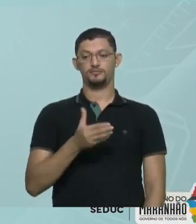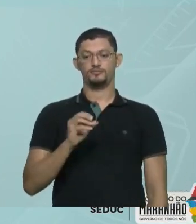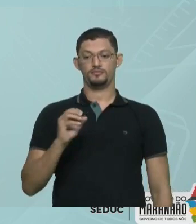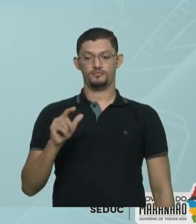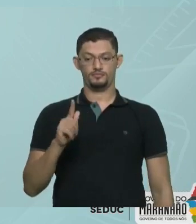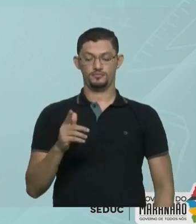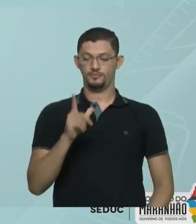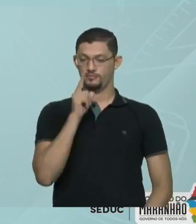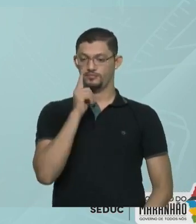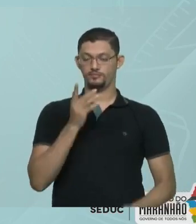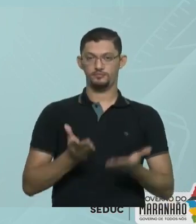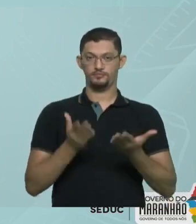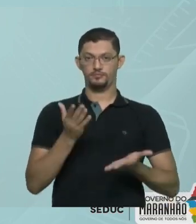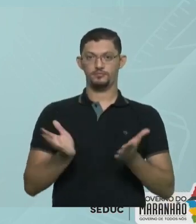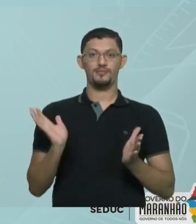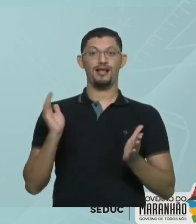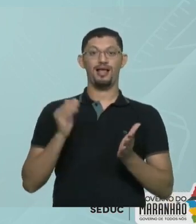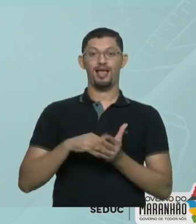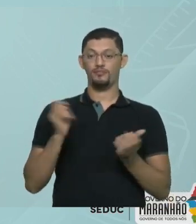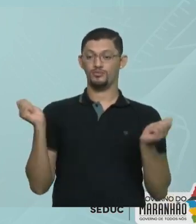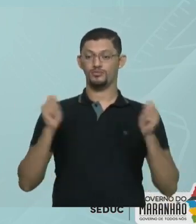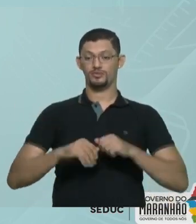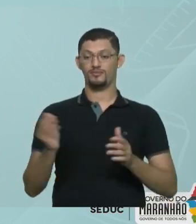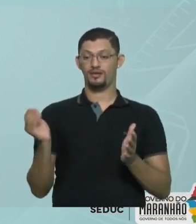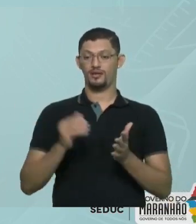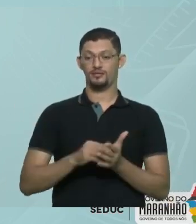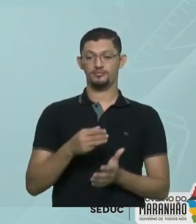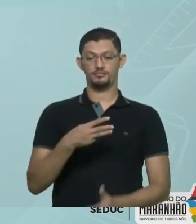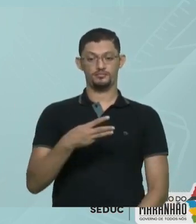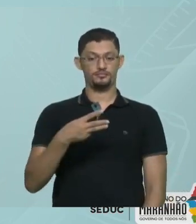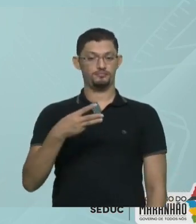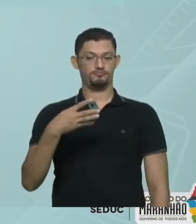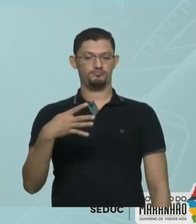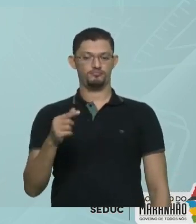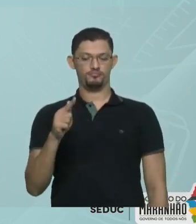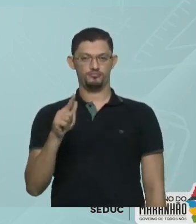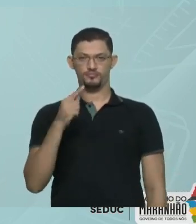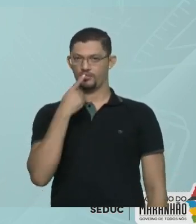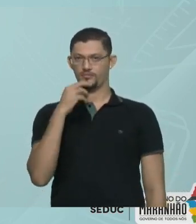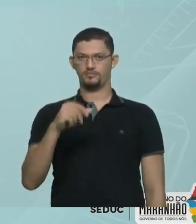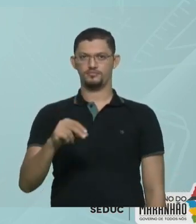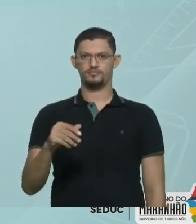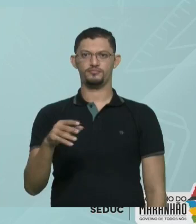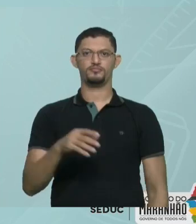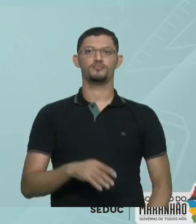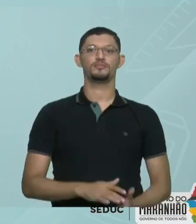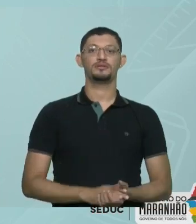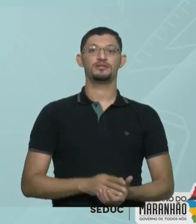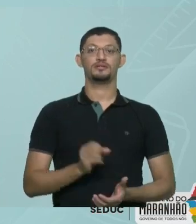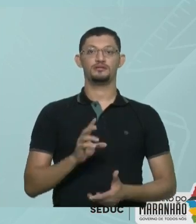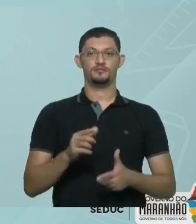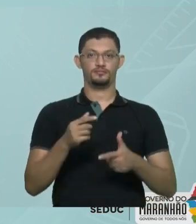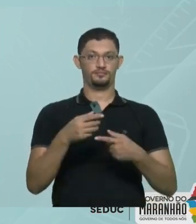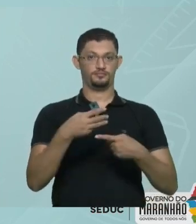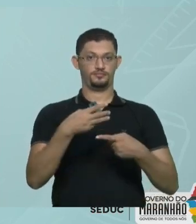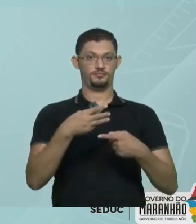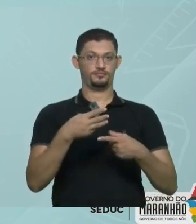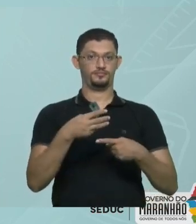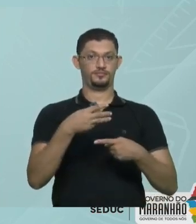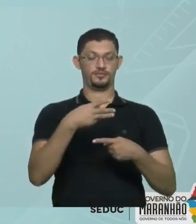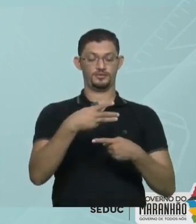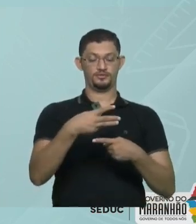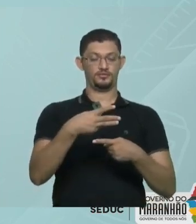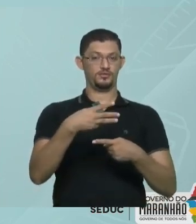consigo dissolver no máximo 30 gramas de sal Lembrando Isso aqui é uma proporção Tá pessoal? Se é 34 para 100 É 340 para 1000